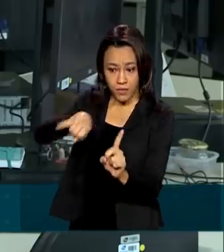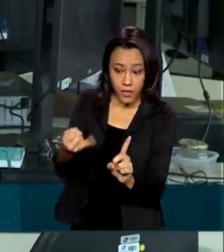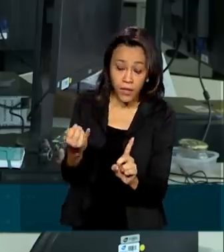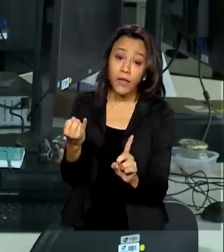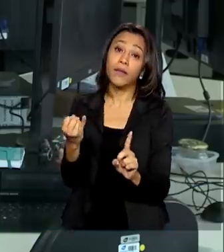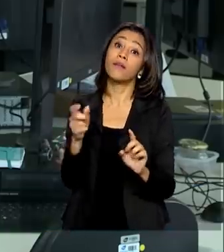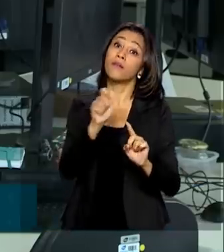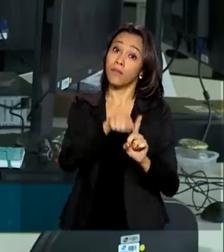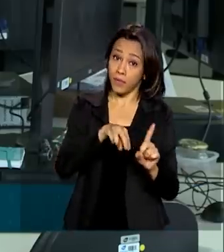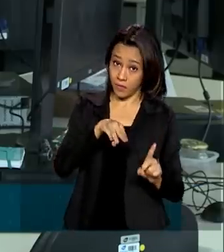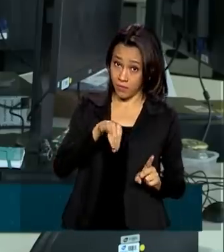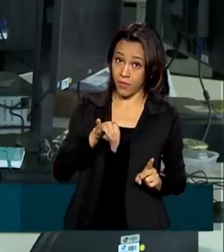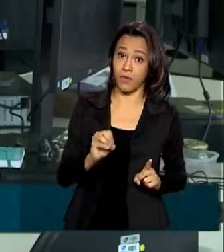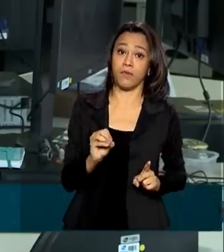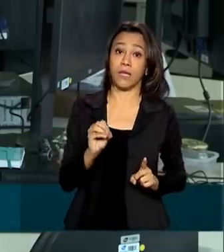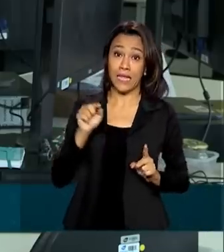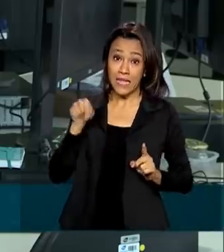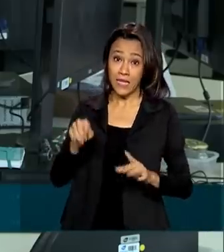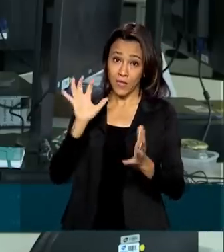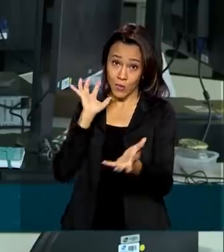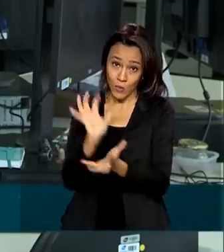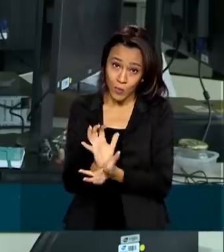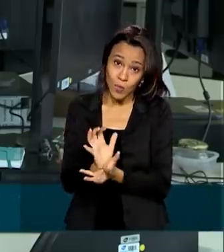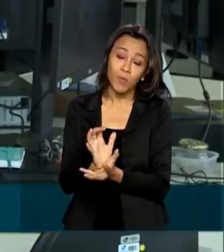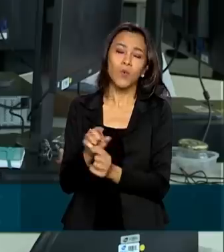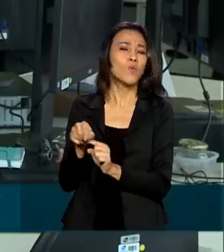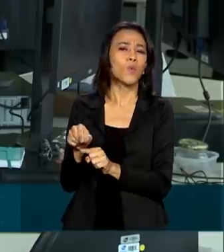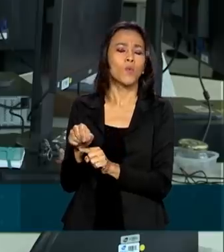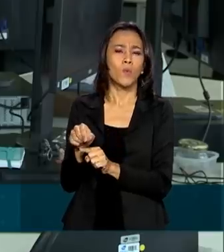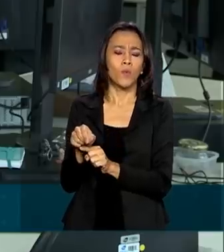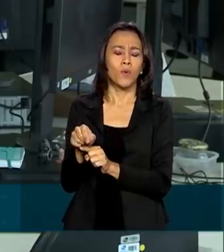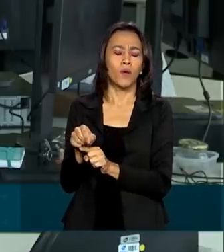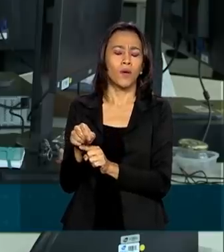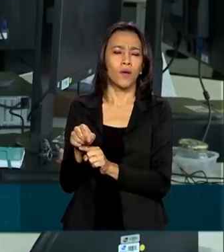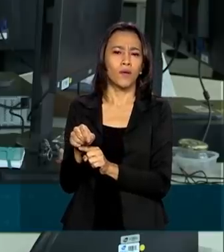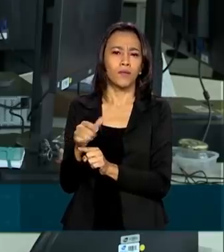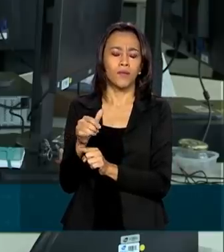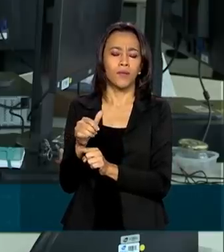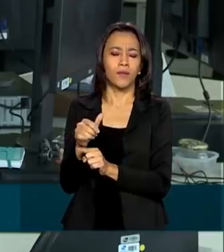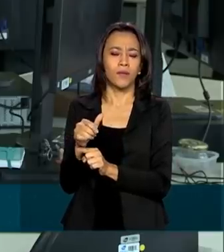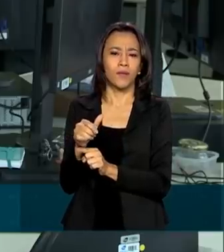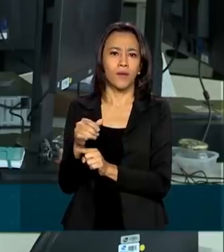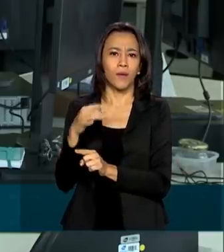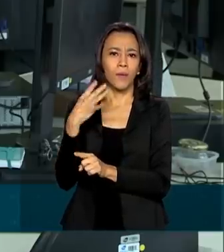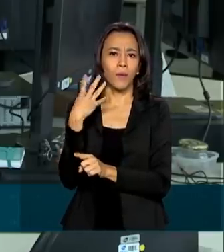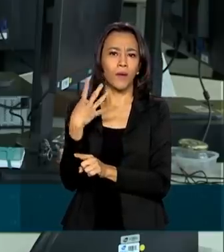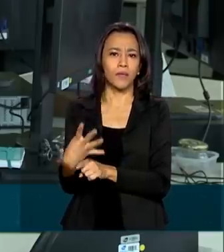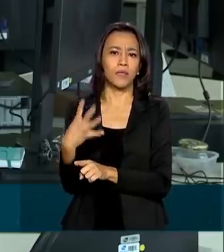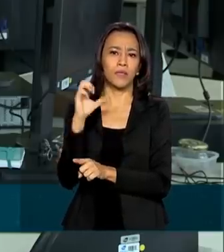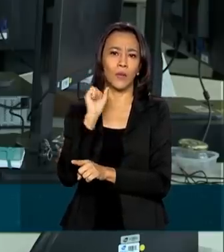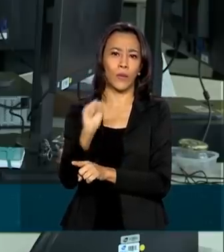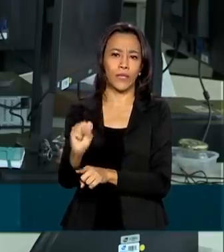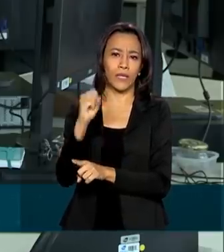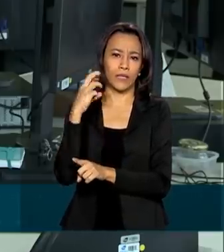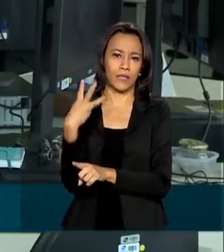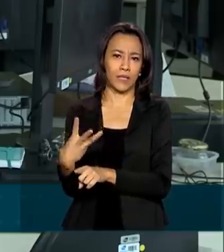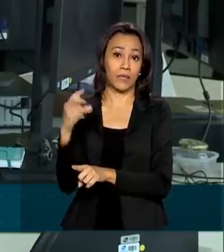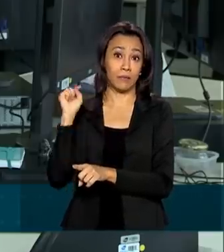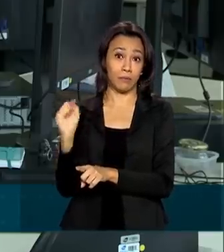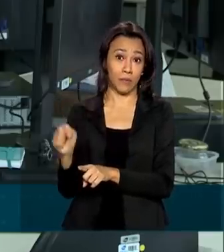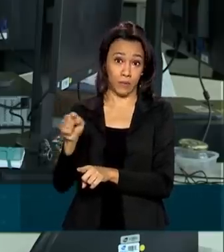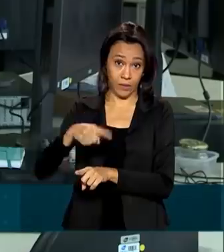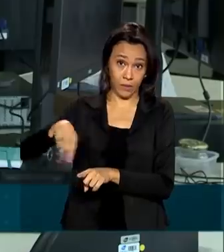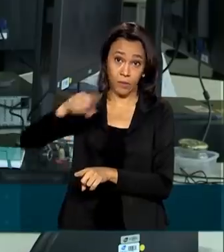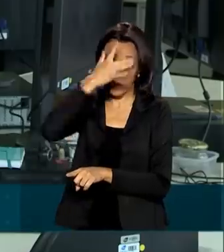e maio. Desse grupo fazem parte 483 mil pessoas.